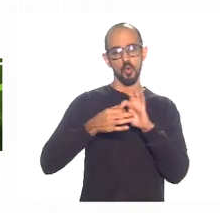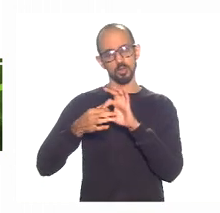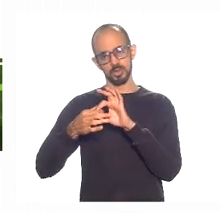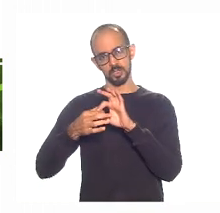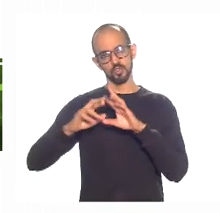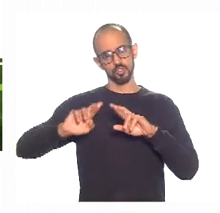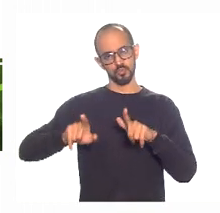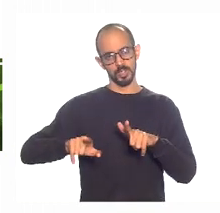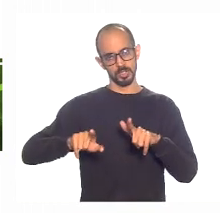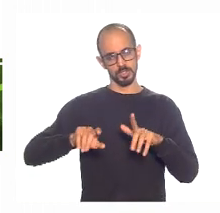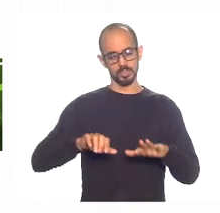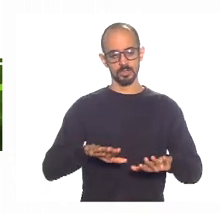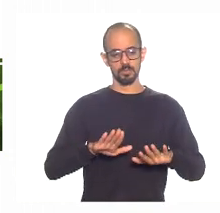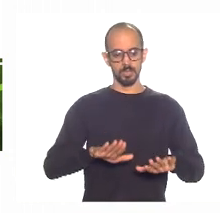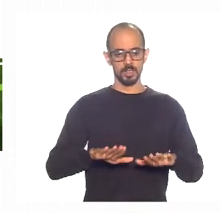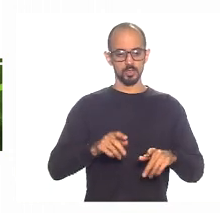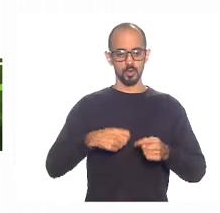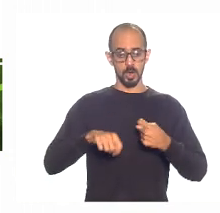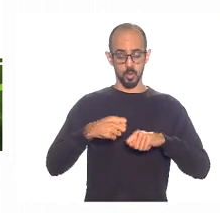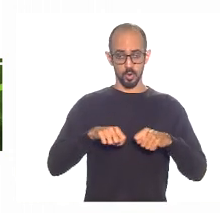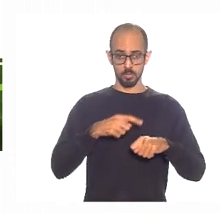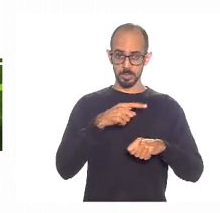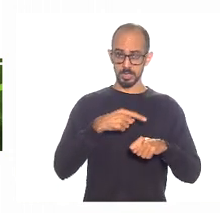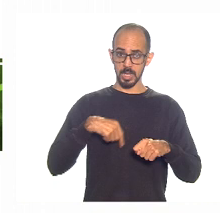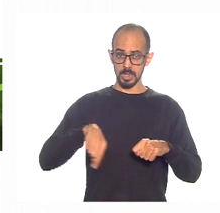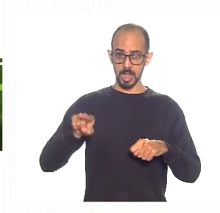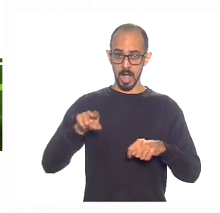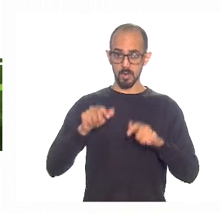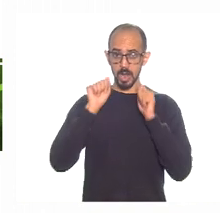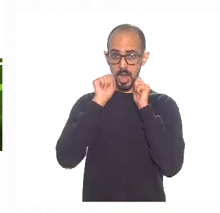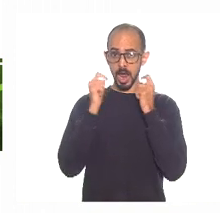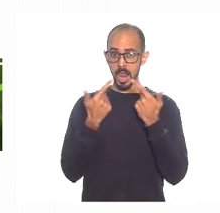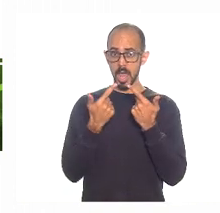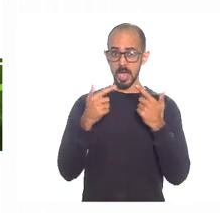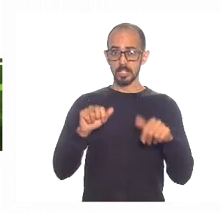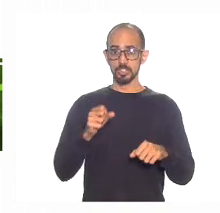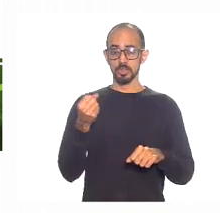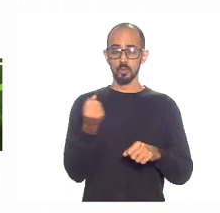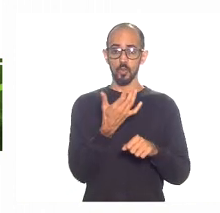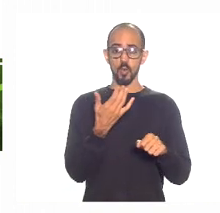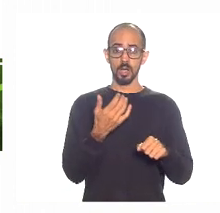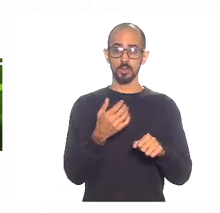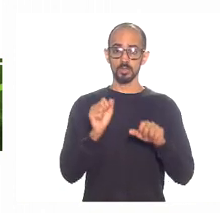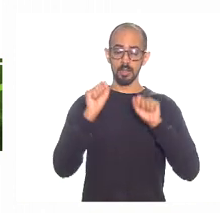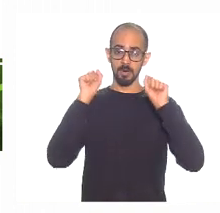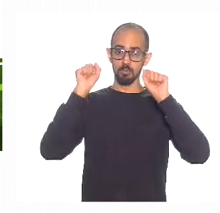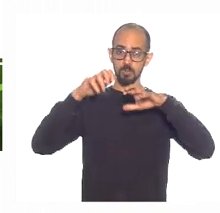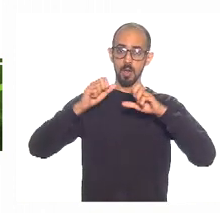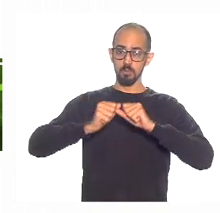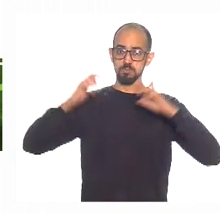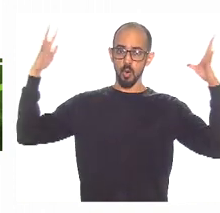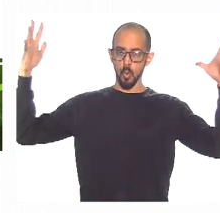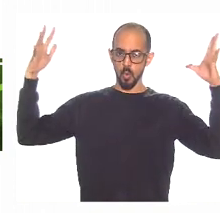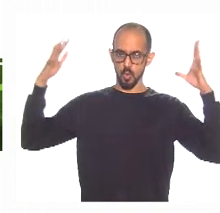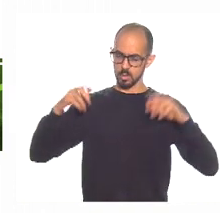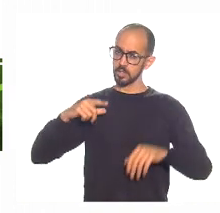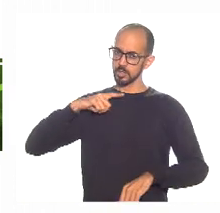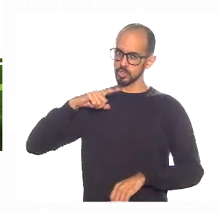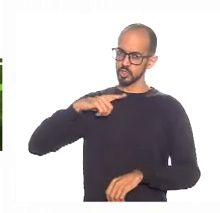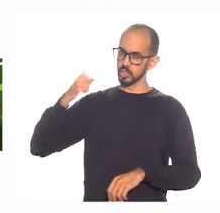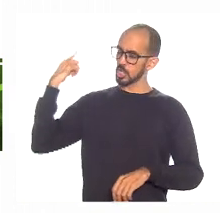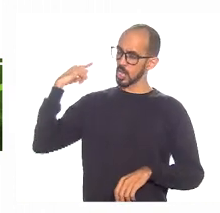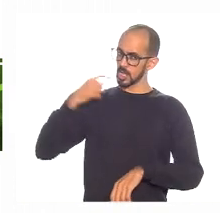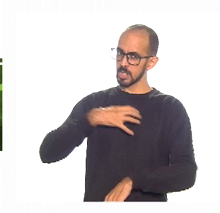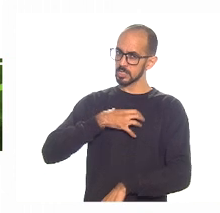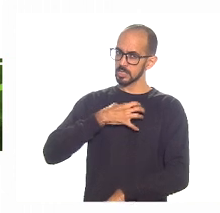ortodoxo, mas ele estava na LERJ quando as bombas estavam explodindo ali do lado de fora, na LERJ, um dia comigo, e ele sentiu na